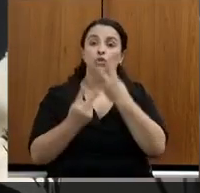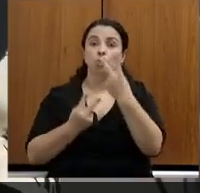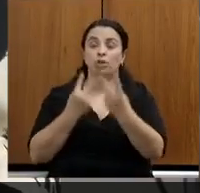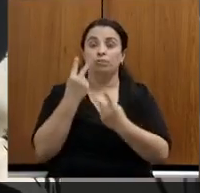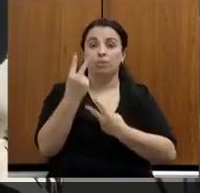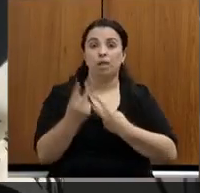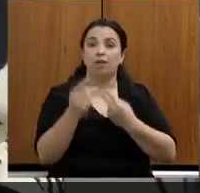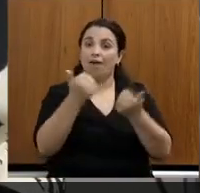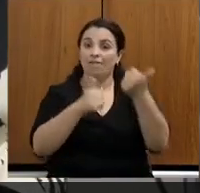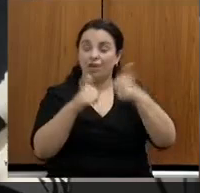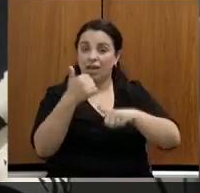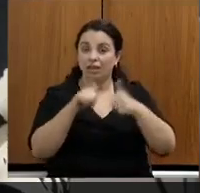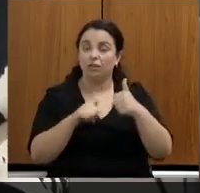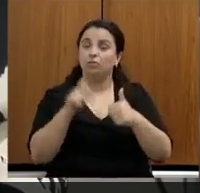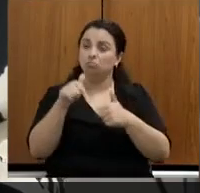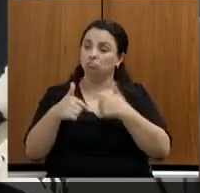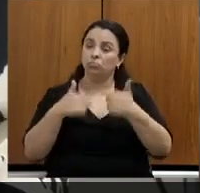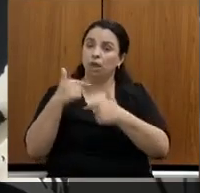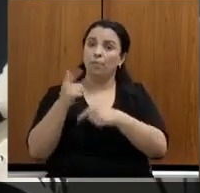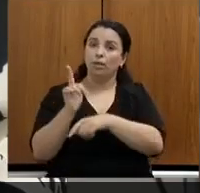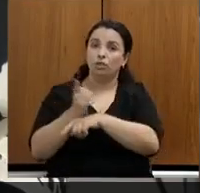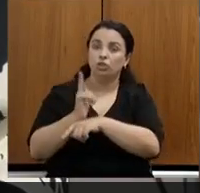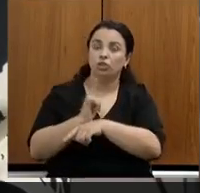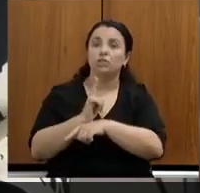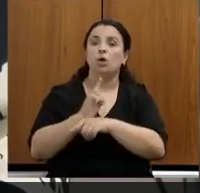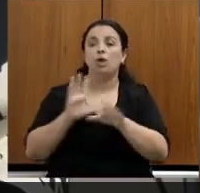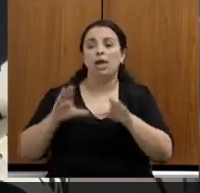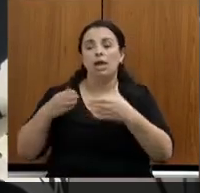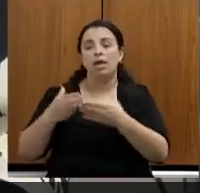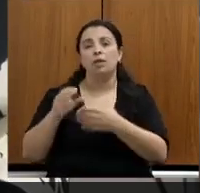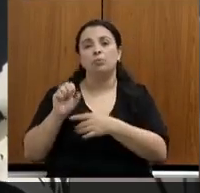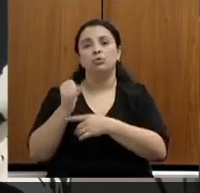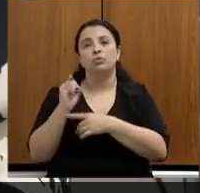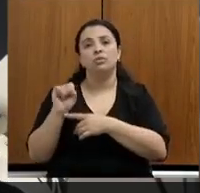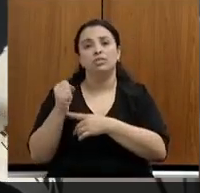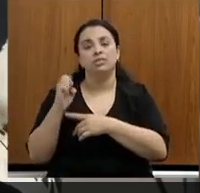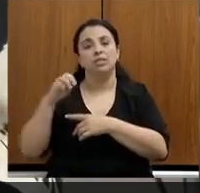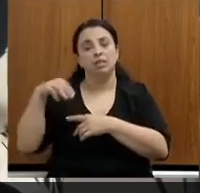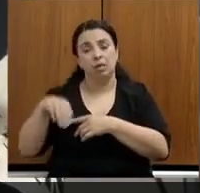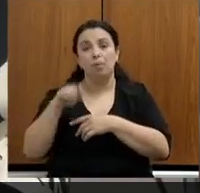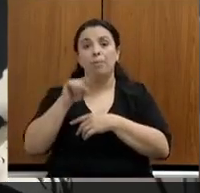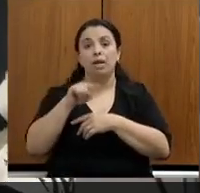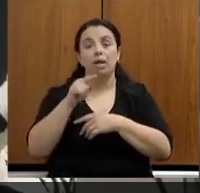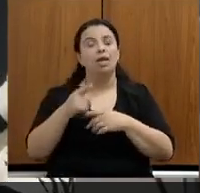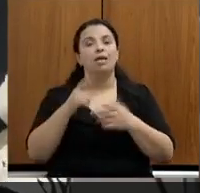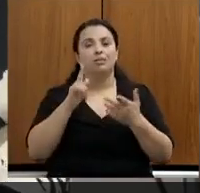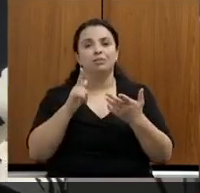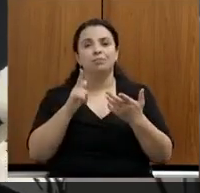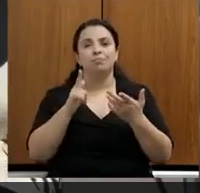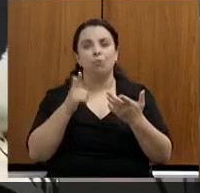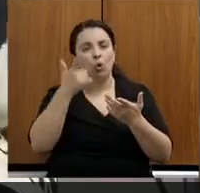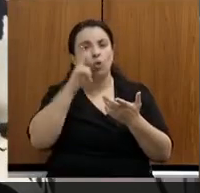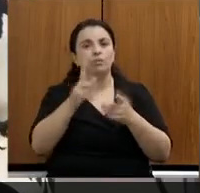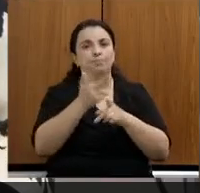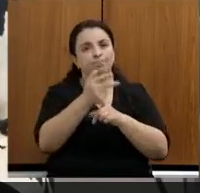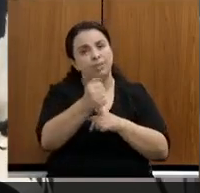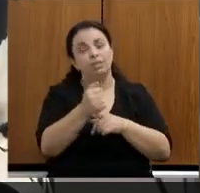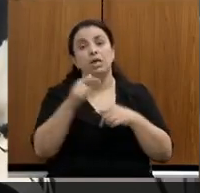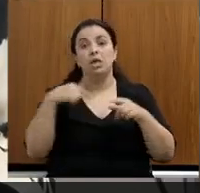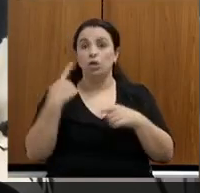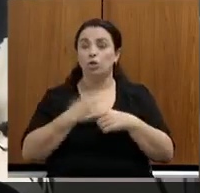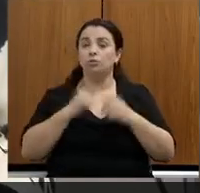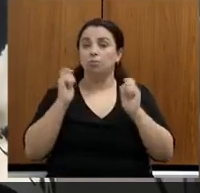um grande trabalho de gestão, mas de toda a equipe do SISIMA para que esse resultado seja alcançado e a gente possa, de fato,